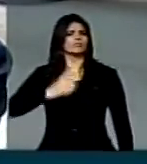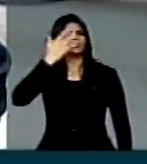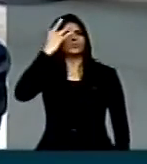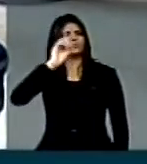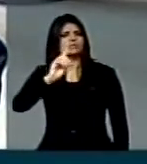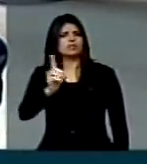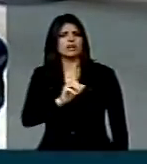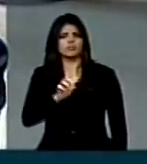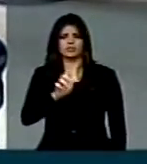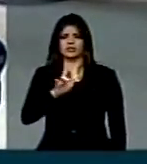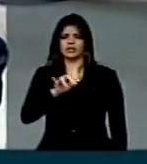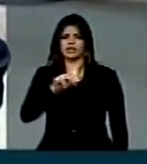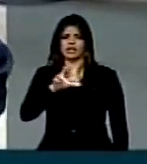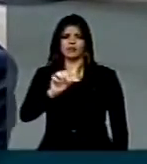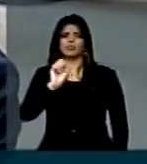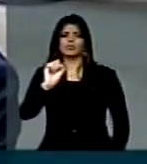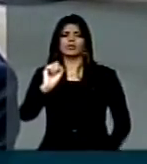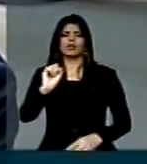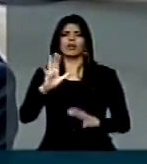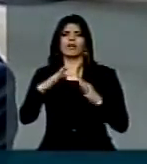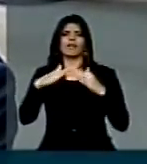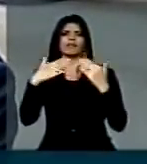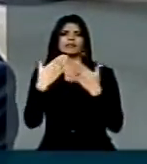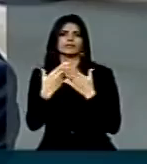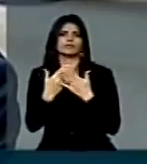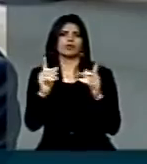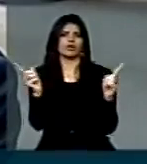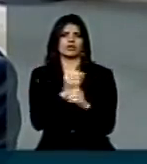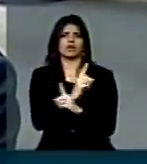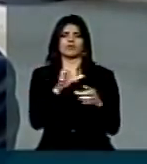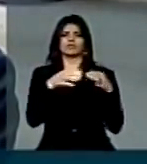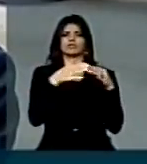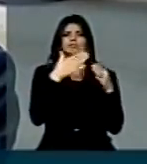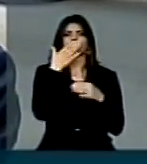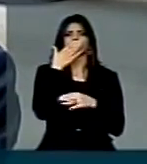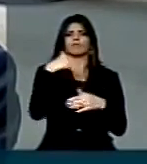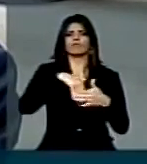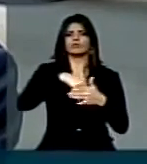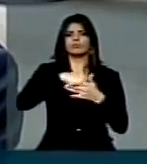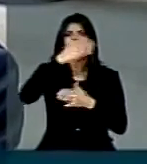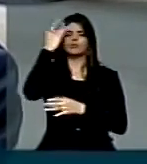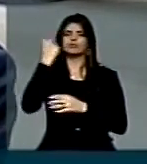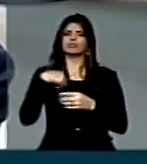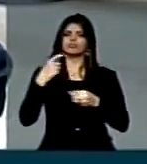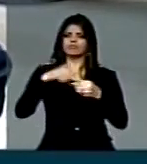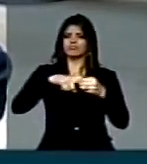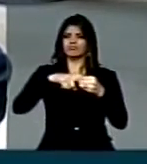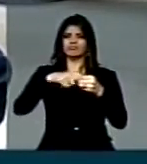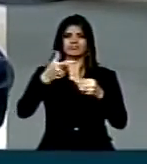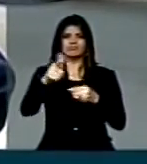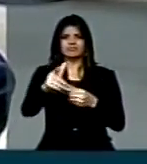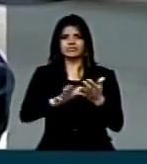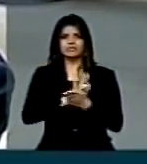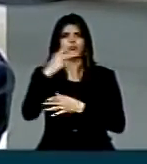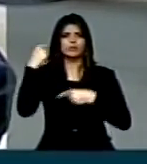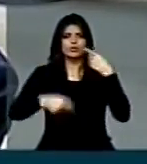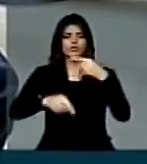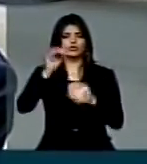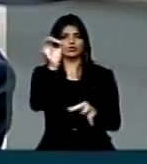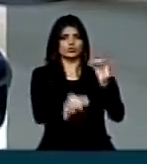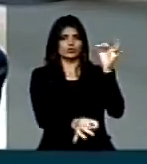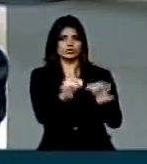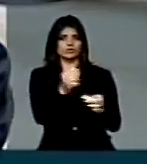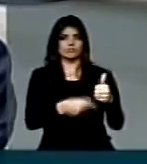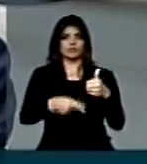Grêmio, para ele, não é Grêmio Estudantil, e sim o time de futebol, ou uma pessoa que não tem esses vínculos políticos que a justiça, o juiz de